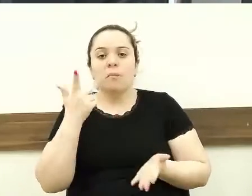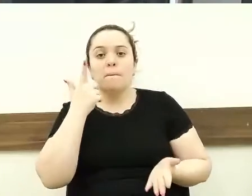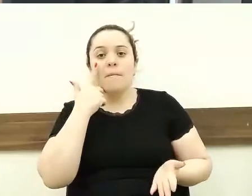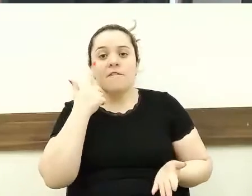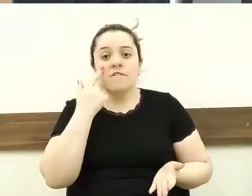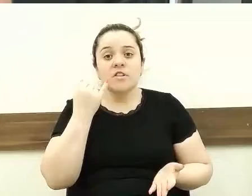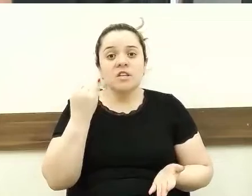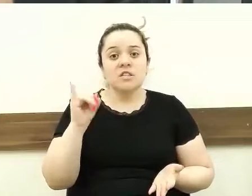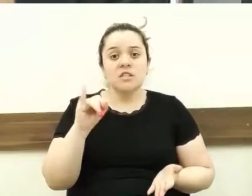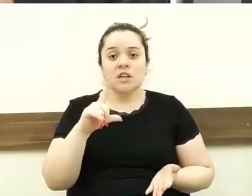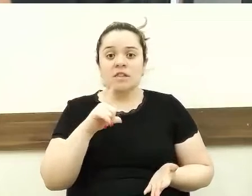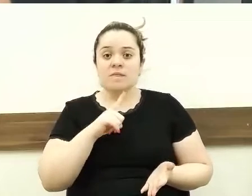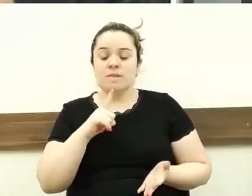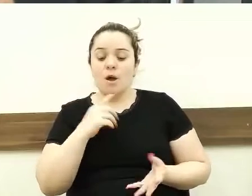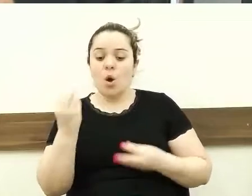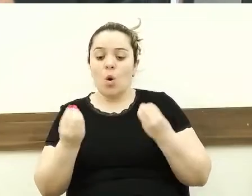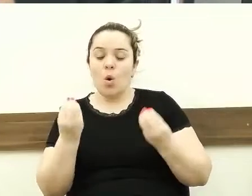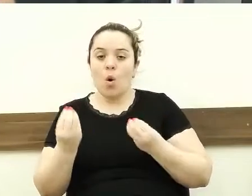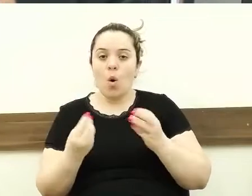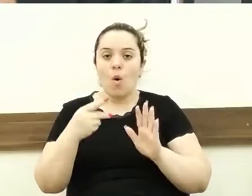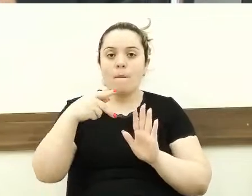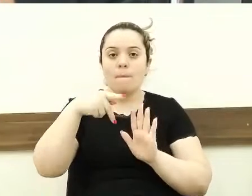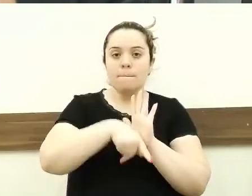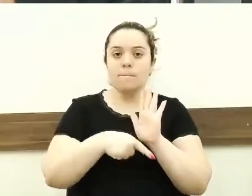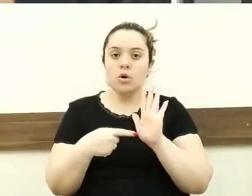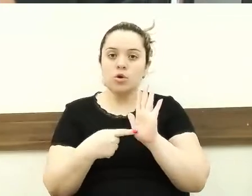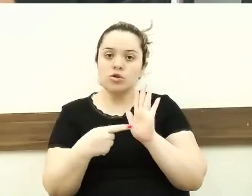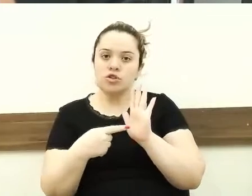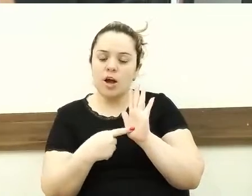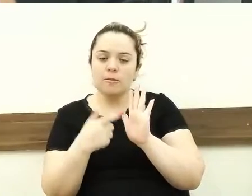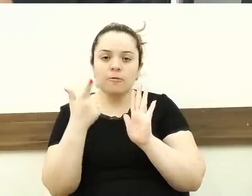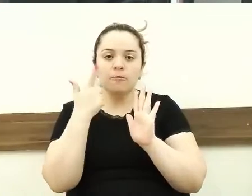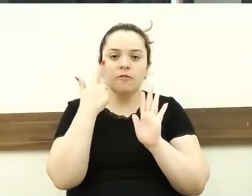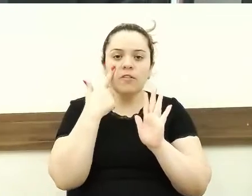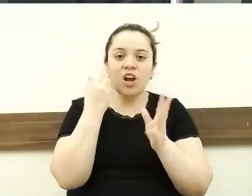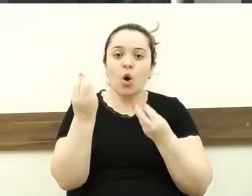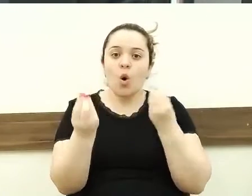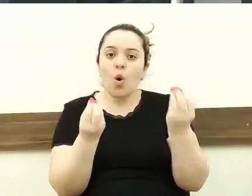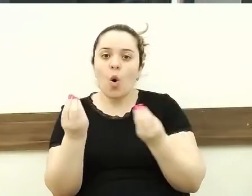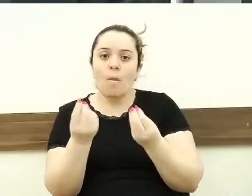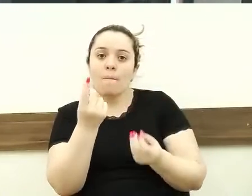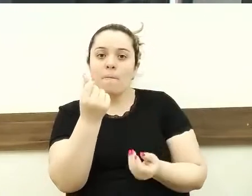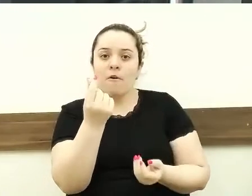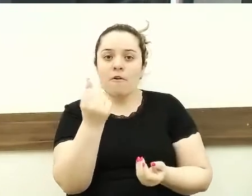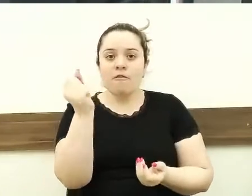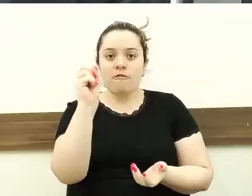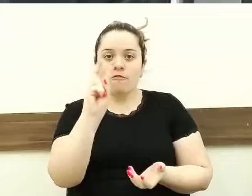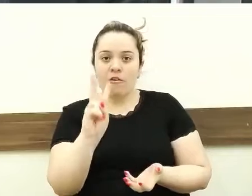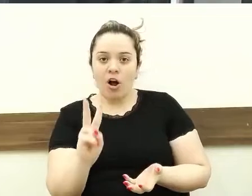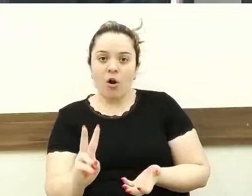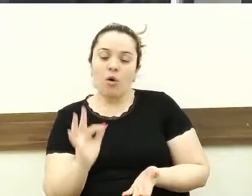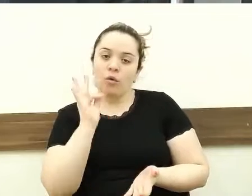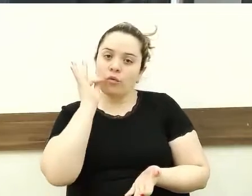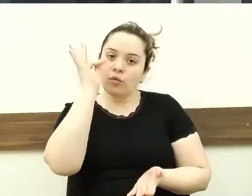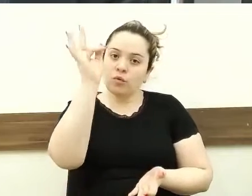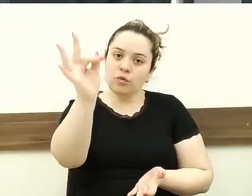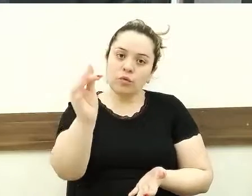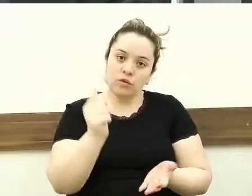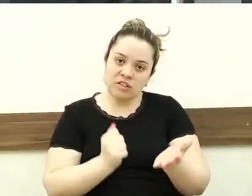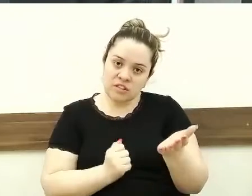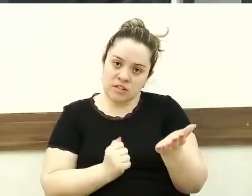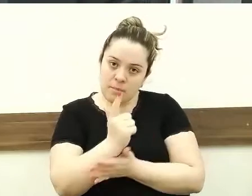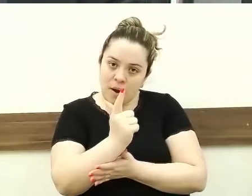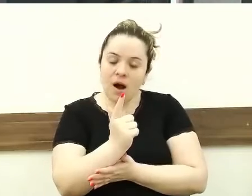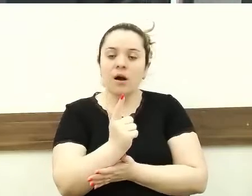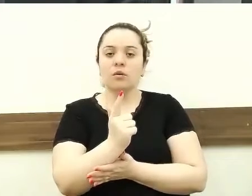fechar, de cercar esse projeto sobre a questão desses valores que vão ser pagos no futuro para os cargos comissionados,